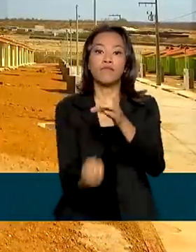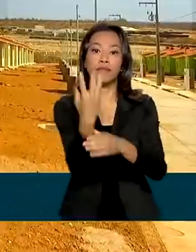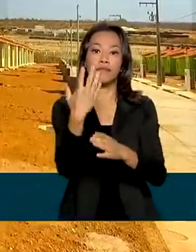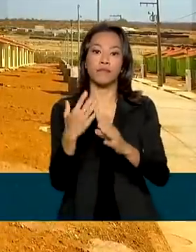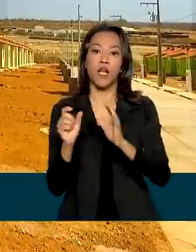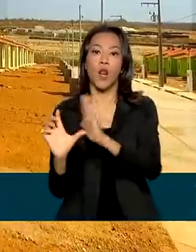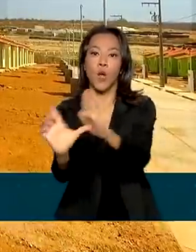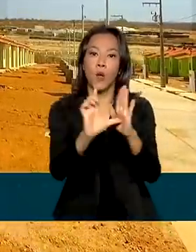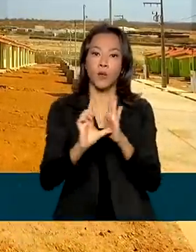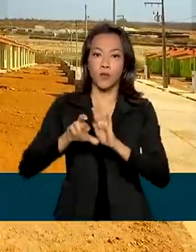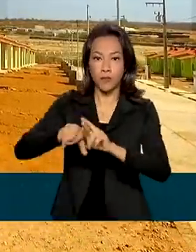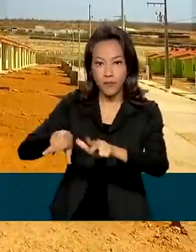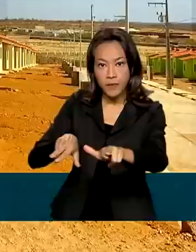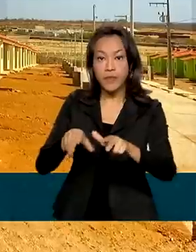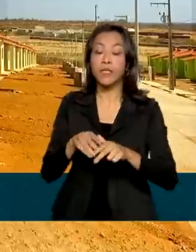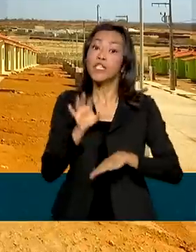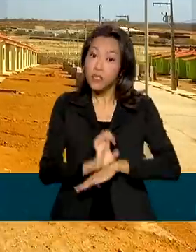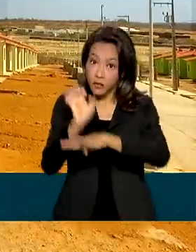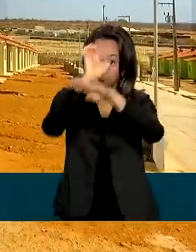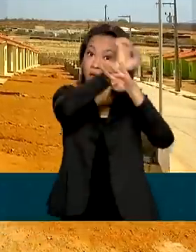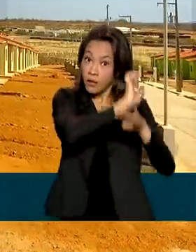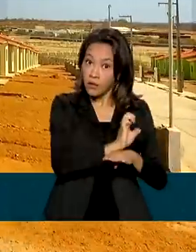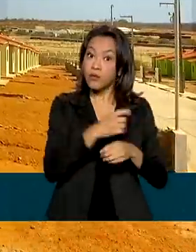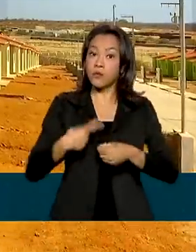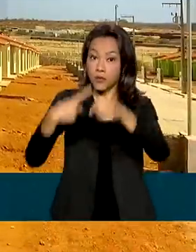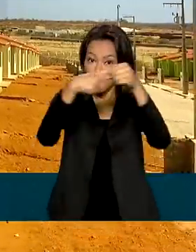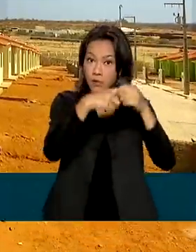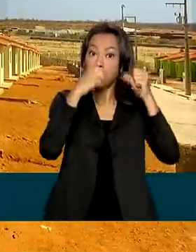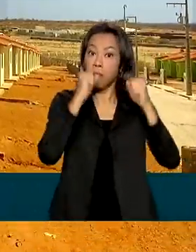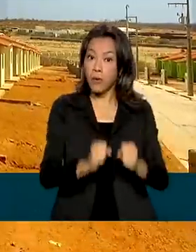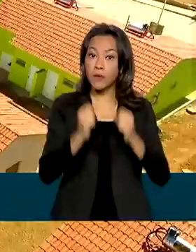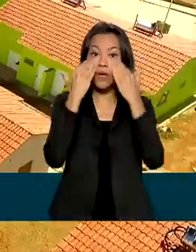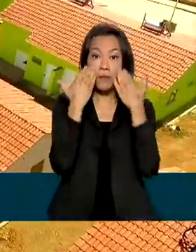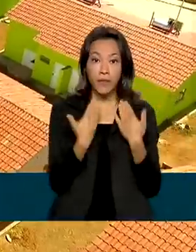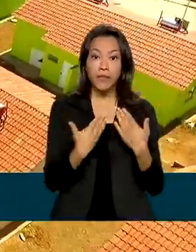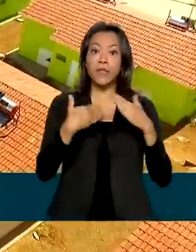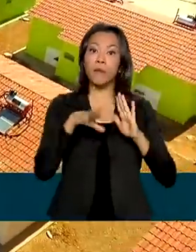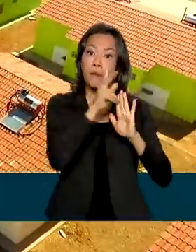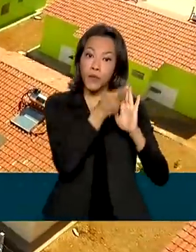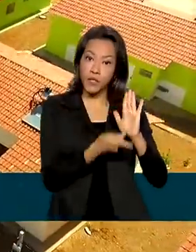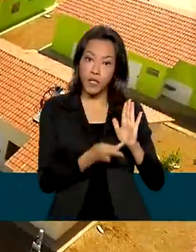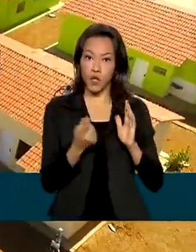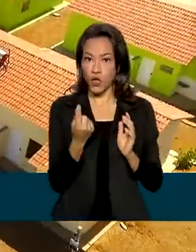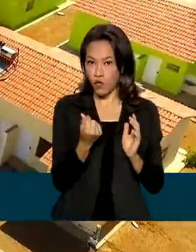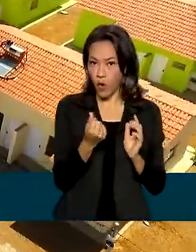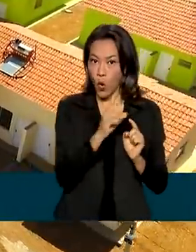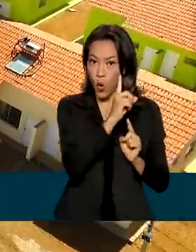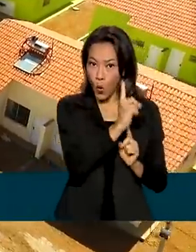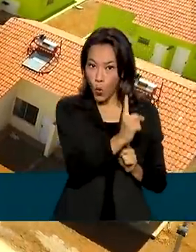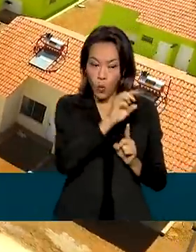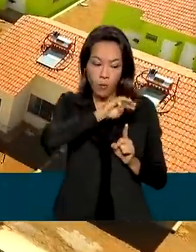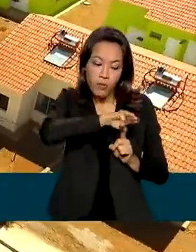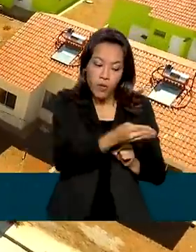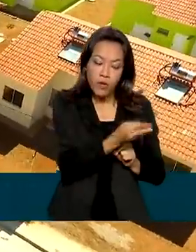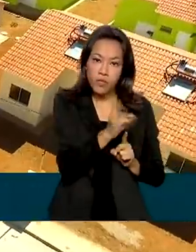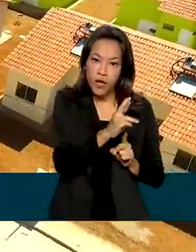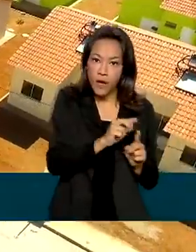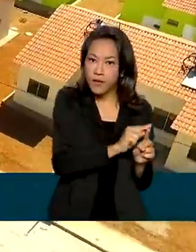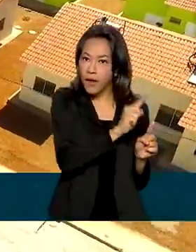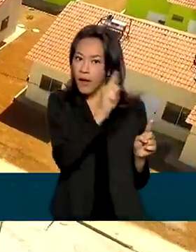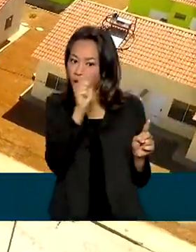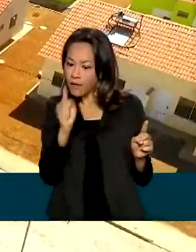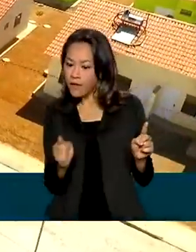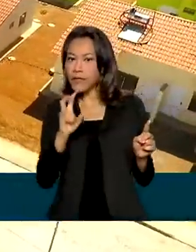Estados e municípios podem apresentar projetos que variam entre 1 milhão de reais e